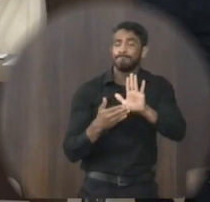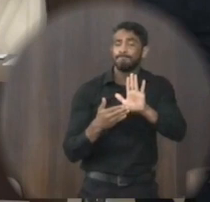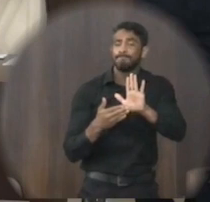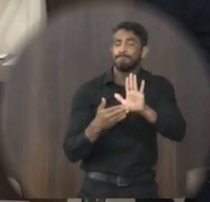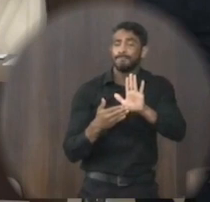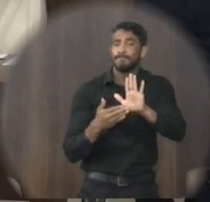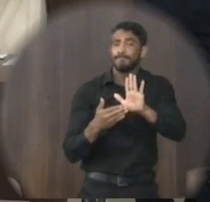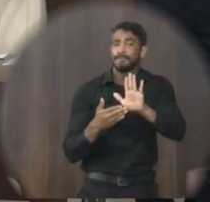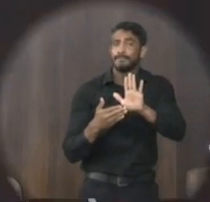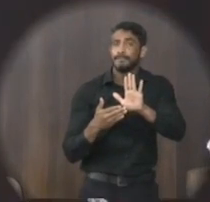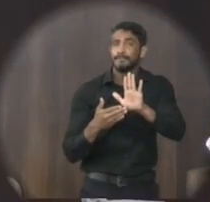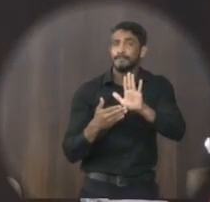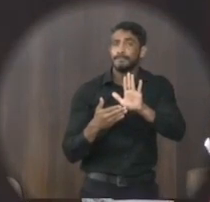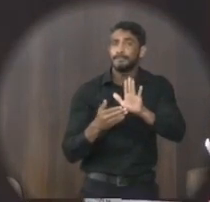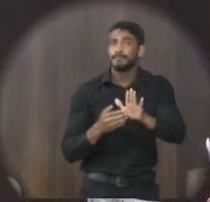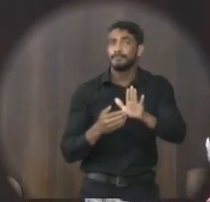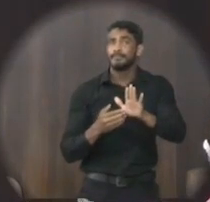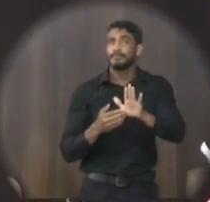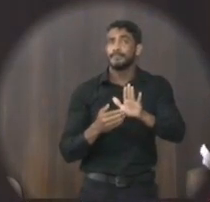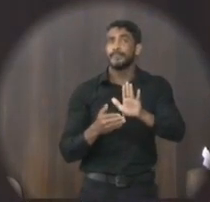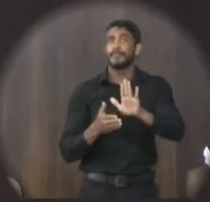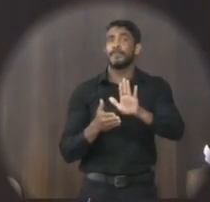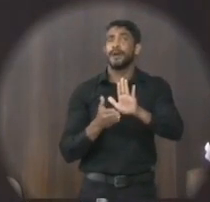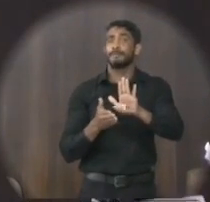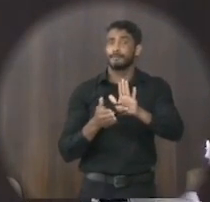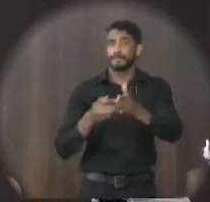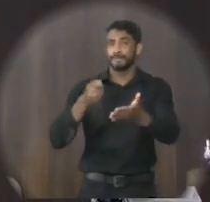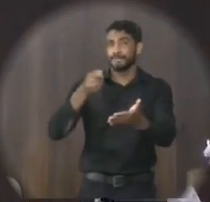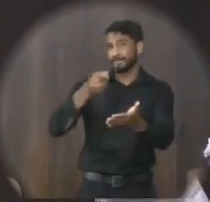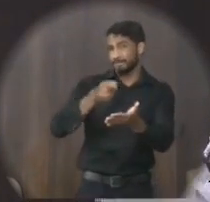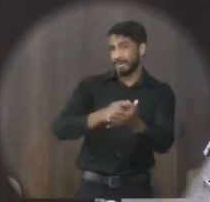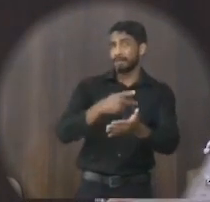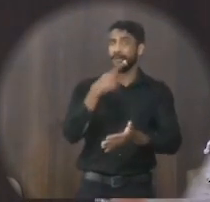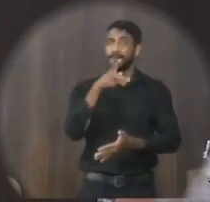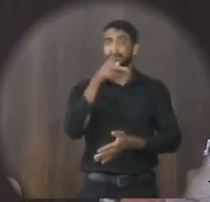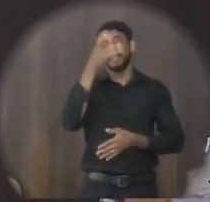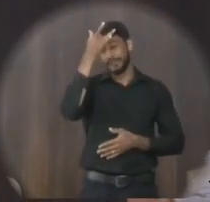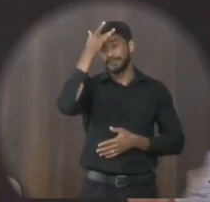a proposta de pagamento de indenização.